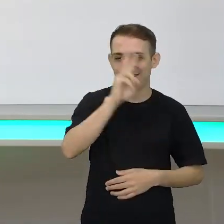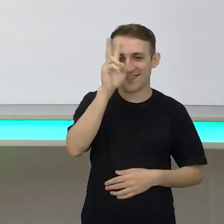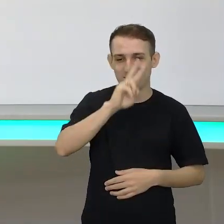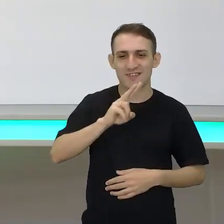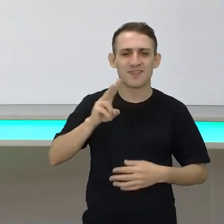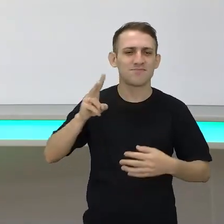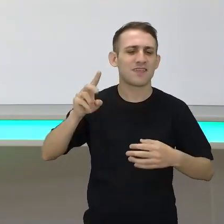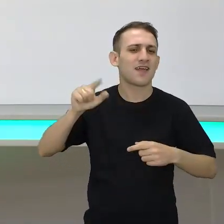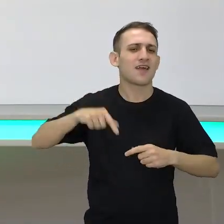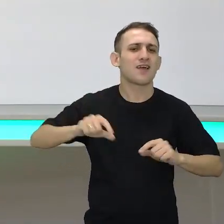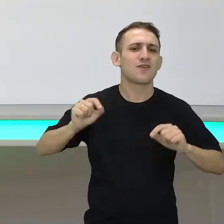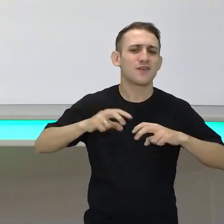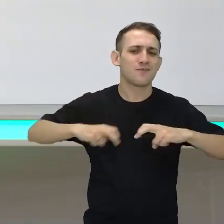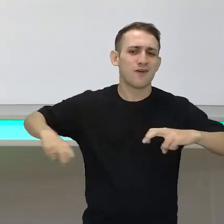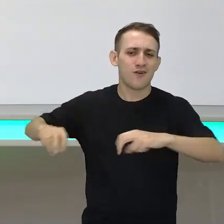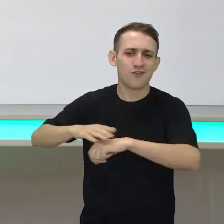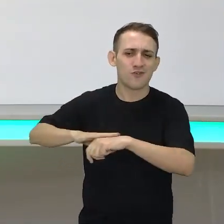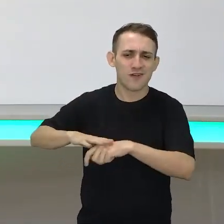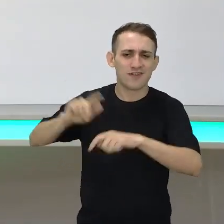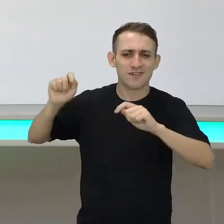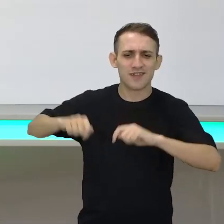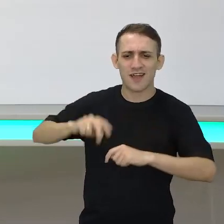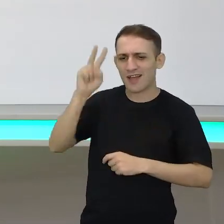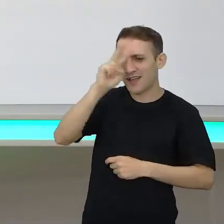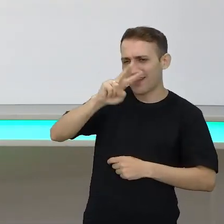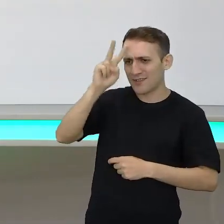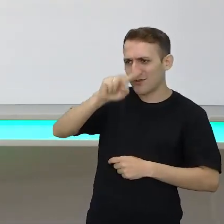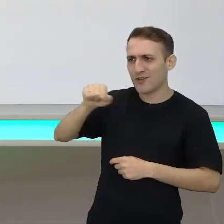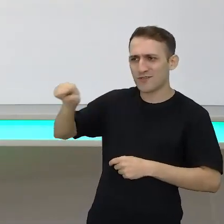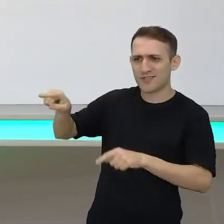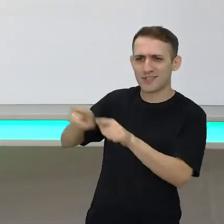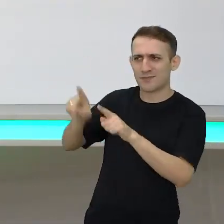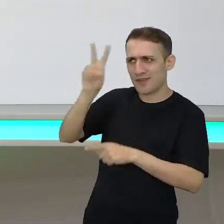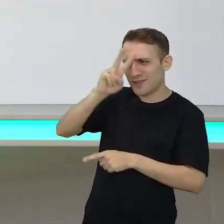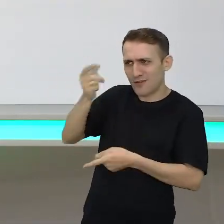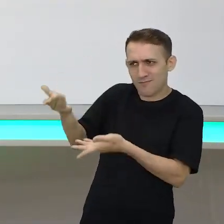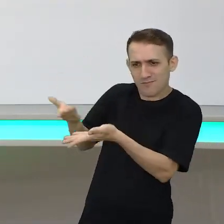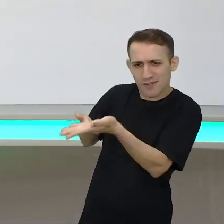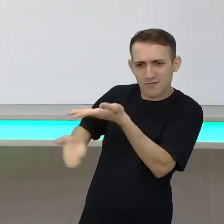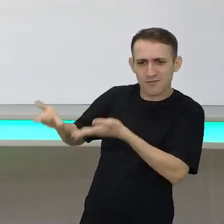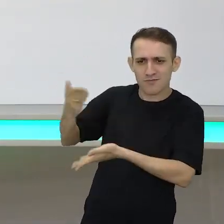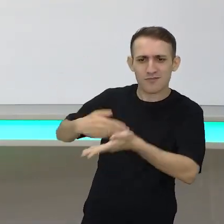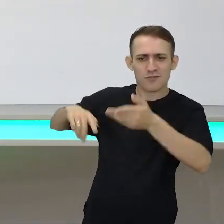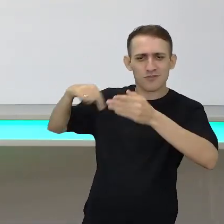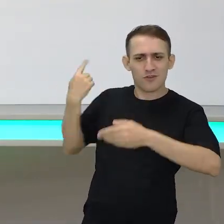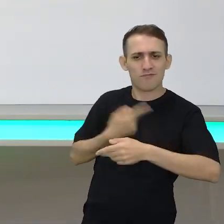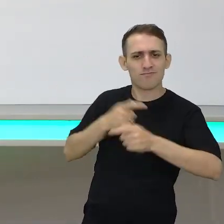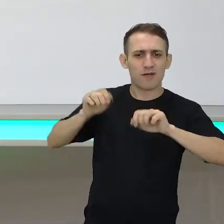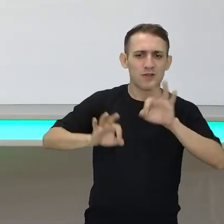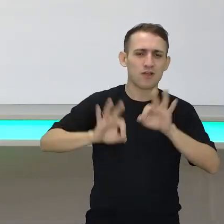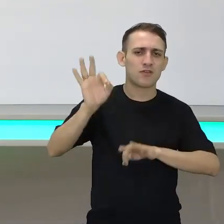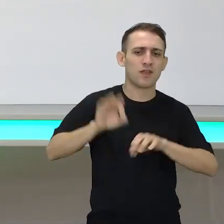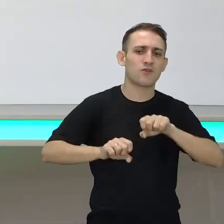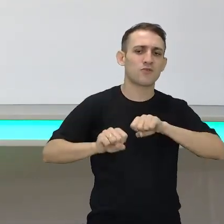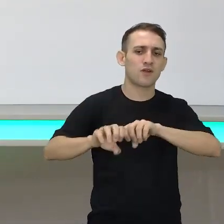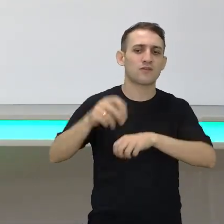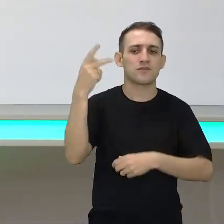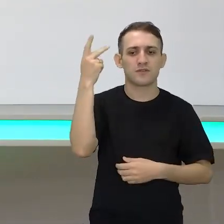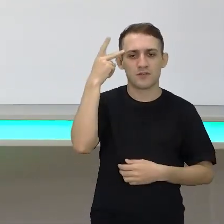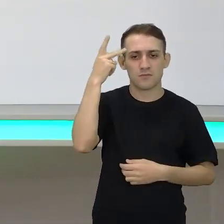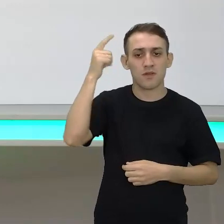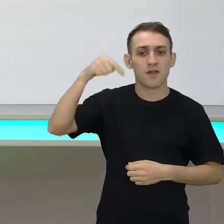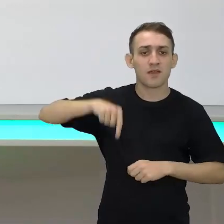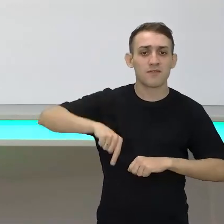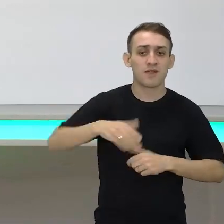que nada mais é que uma grande roda de conversa, onde eu vou contando história, você vai contando história aí, e vamos construindo a história da educação de São Paulo. E para